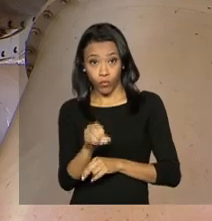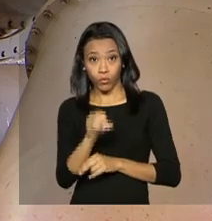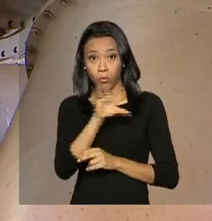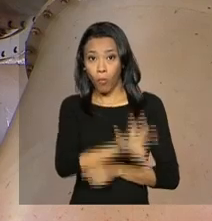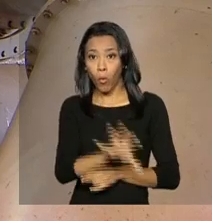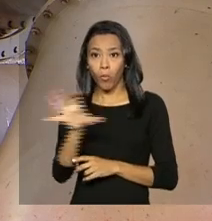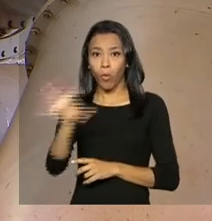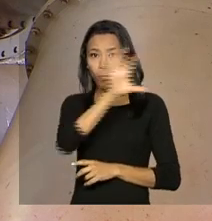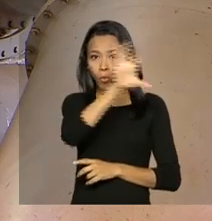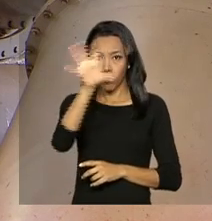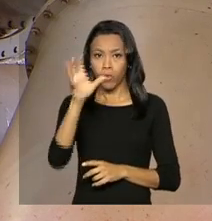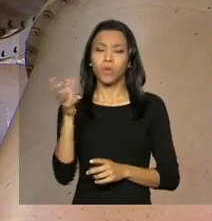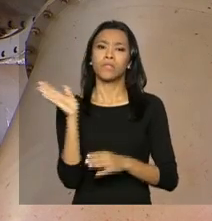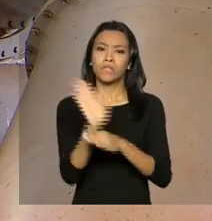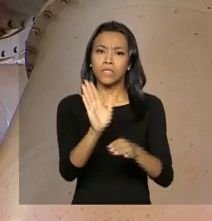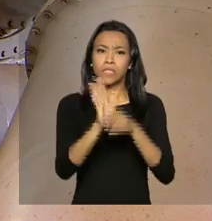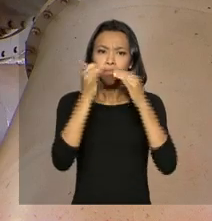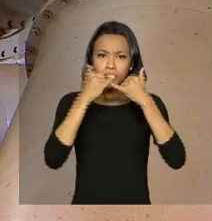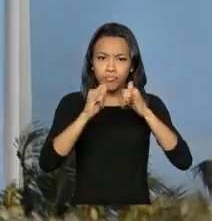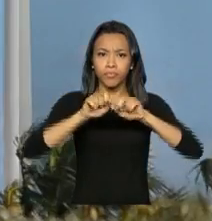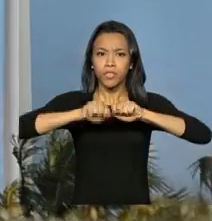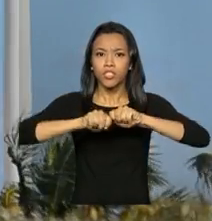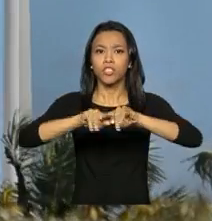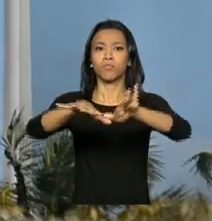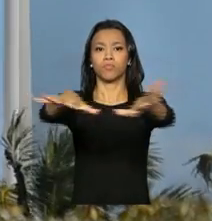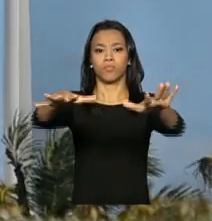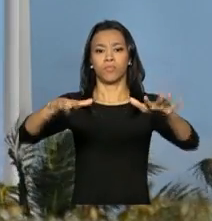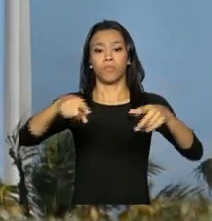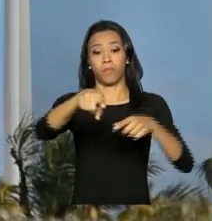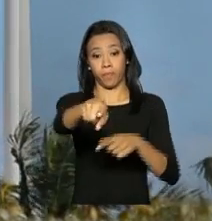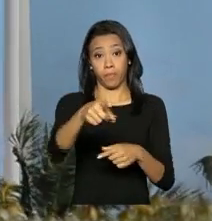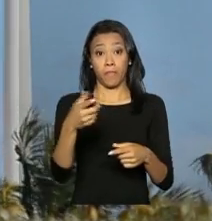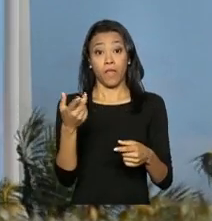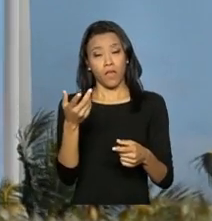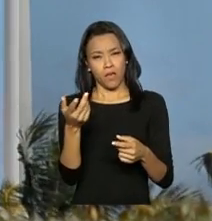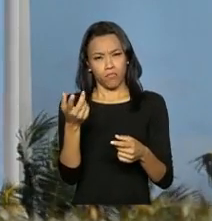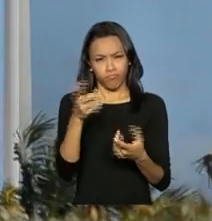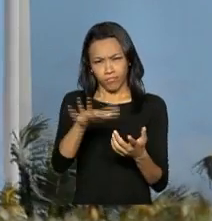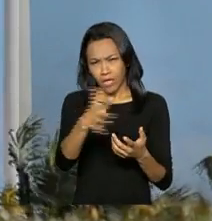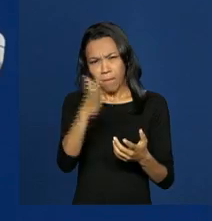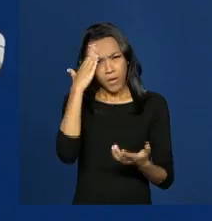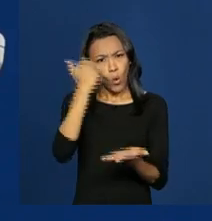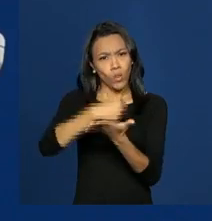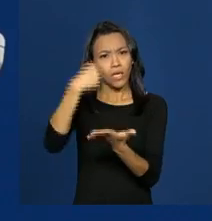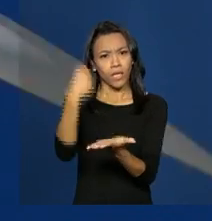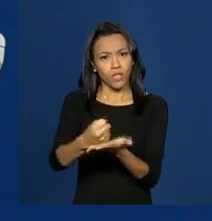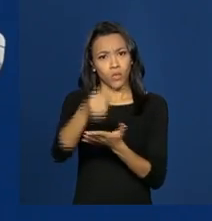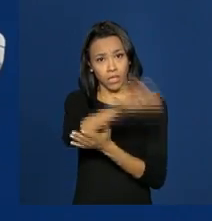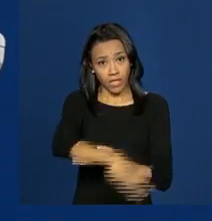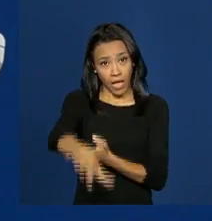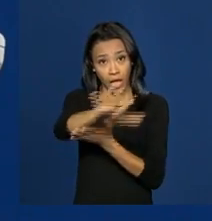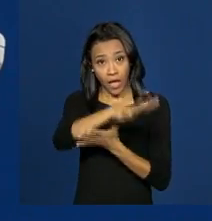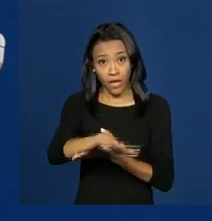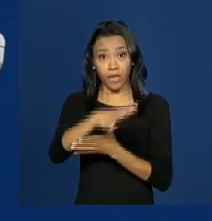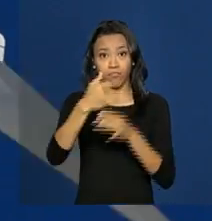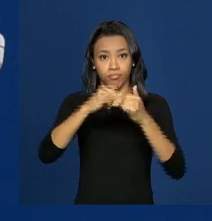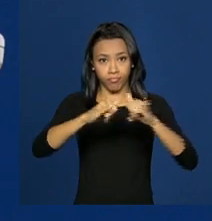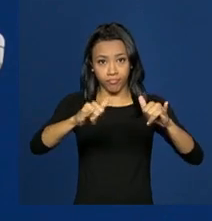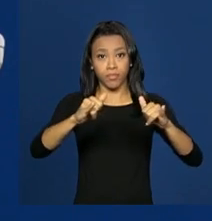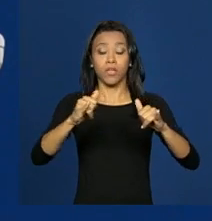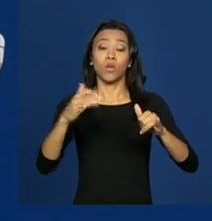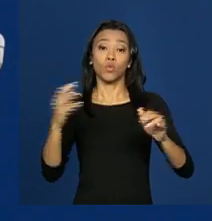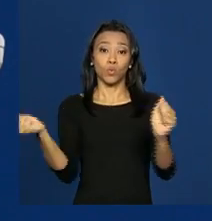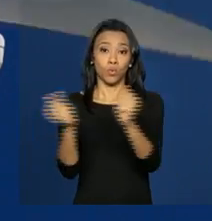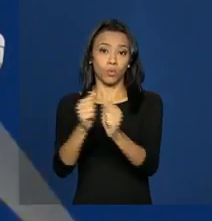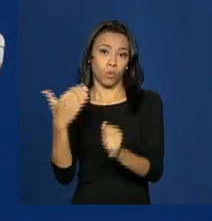projetos de geração, transmissão e distribuição de energia. Estima-se que as contratações do setor energético junto aos bancos